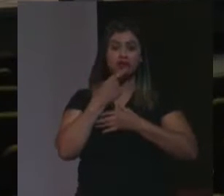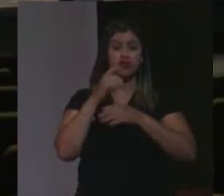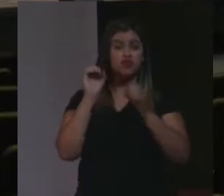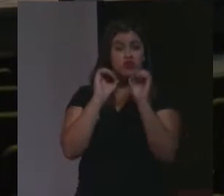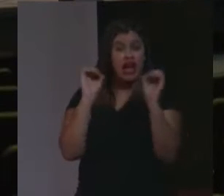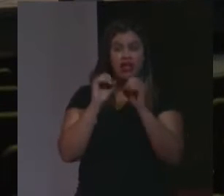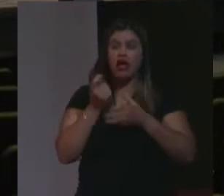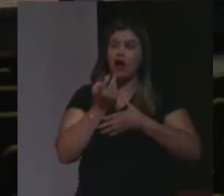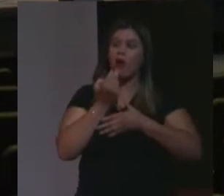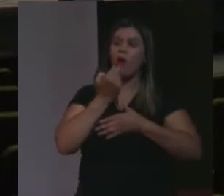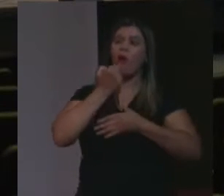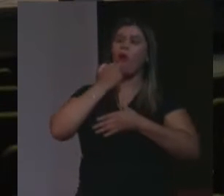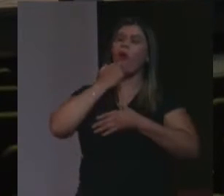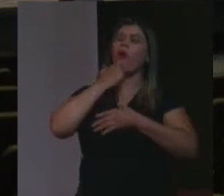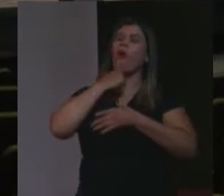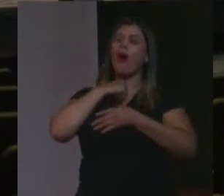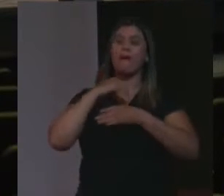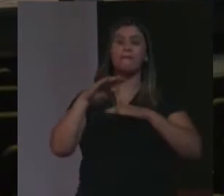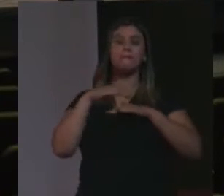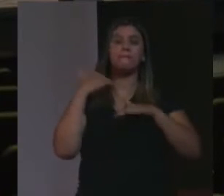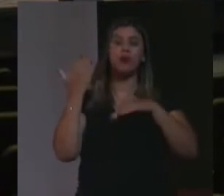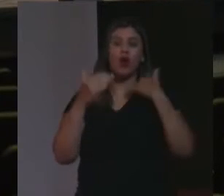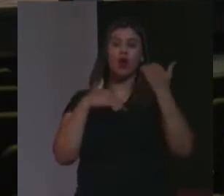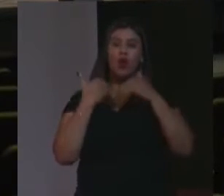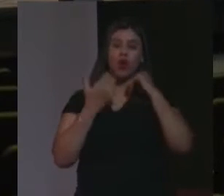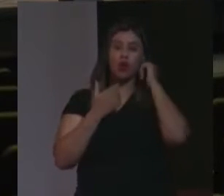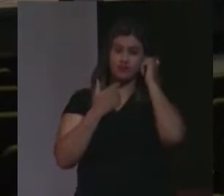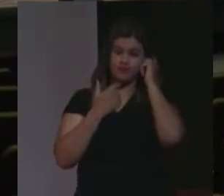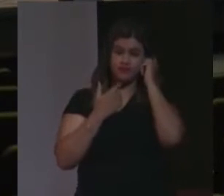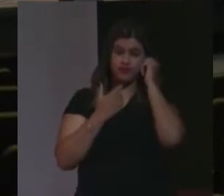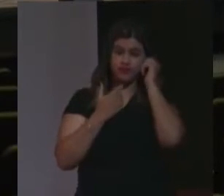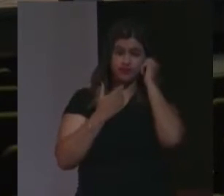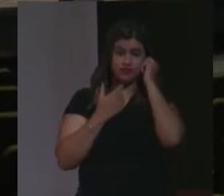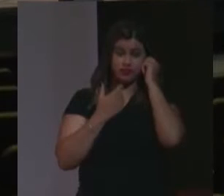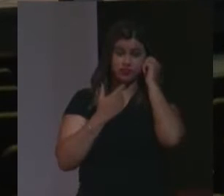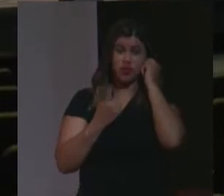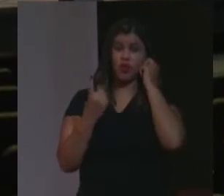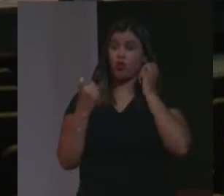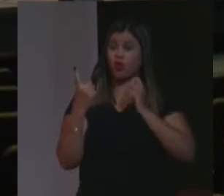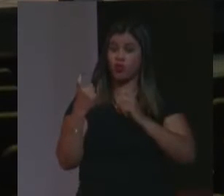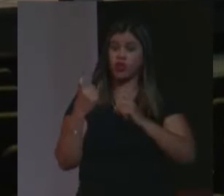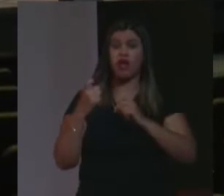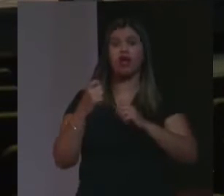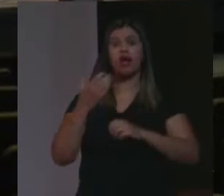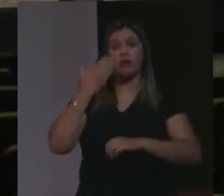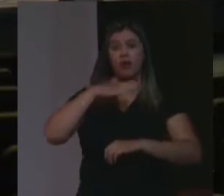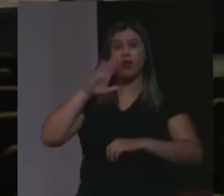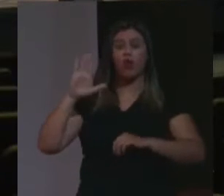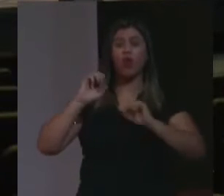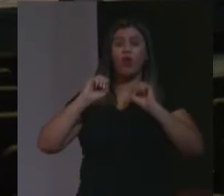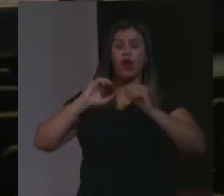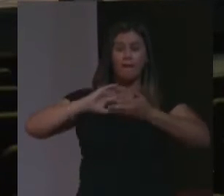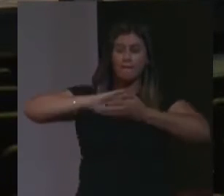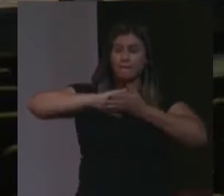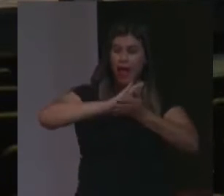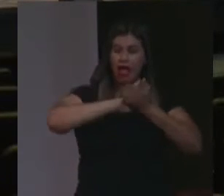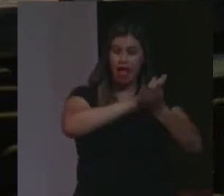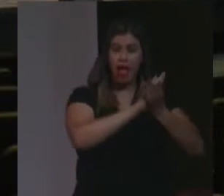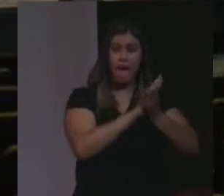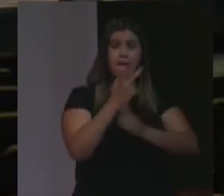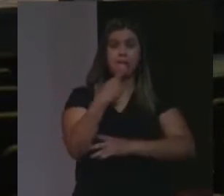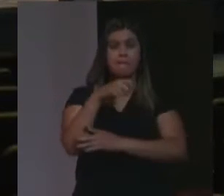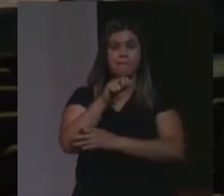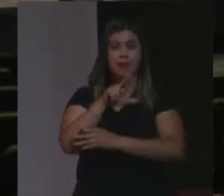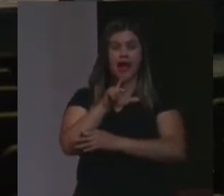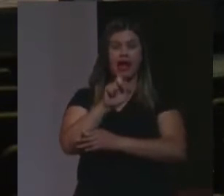um deles, testemunha, do massacre, do paralelo, 19, o maior massacre, que esse povo enfrentou, e com isso,